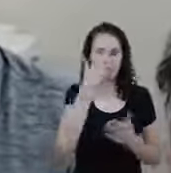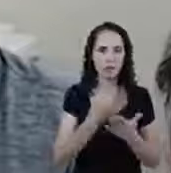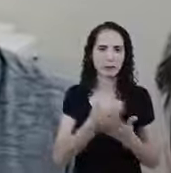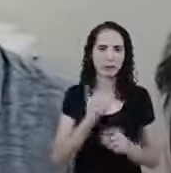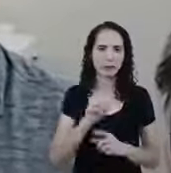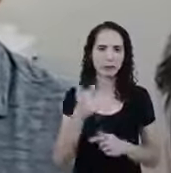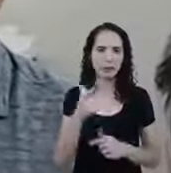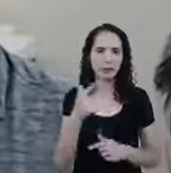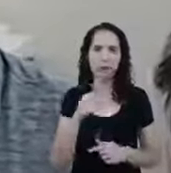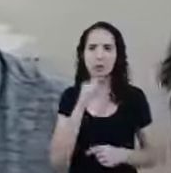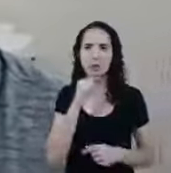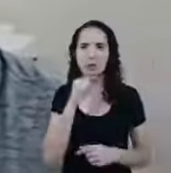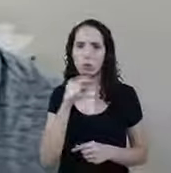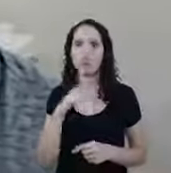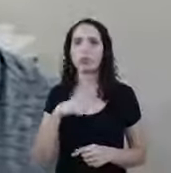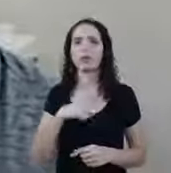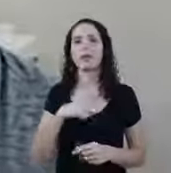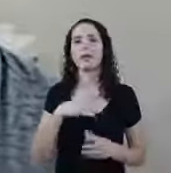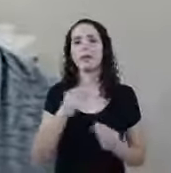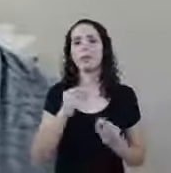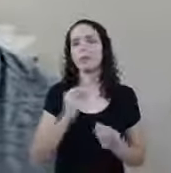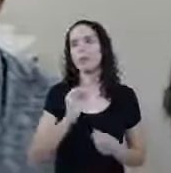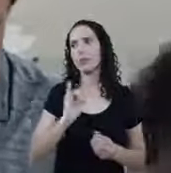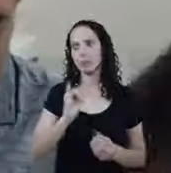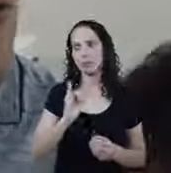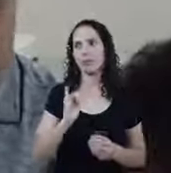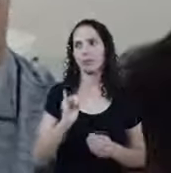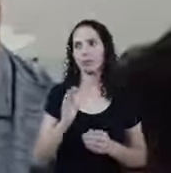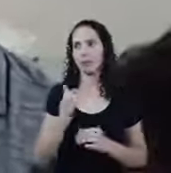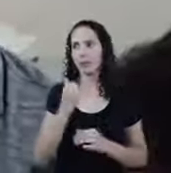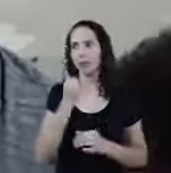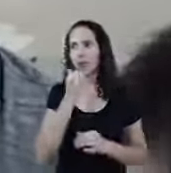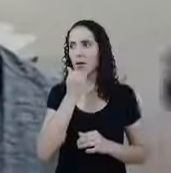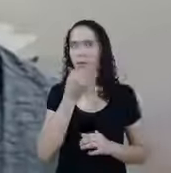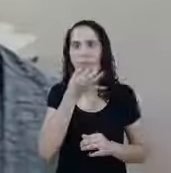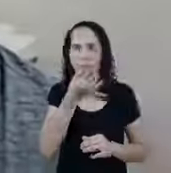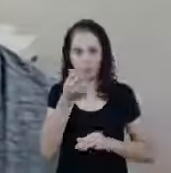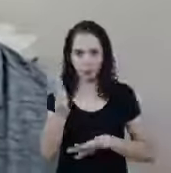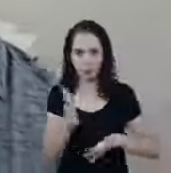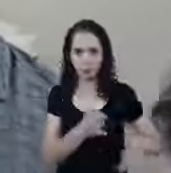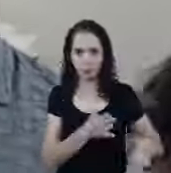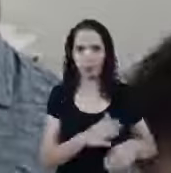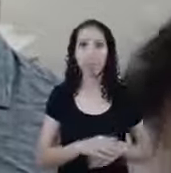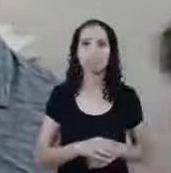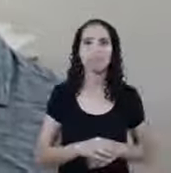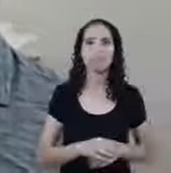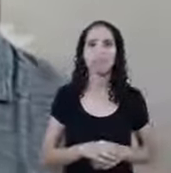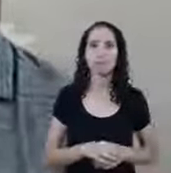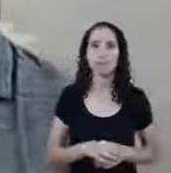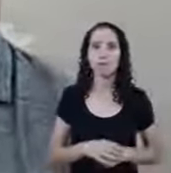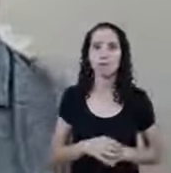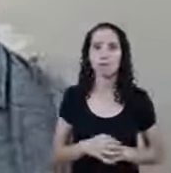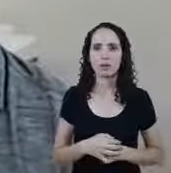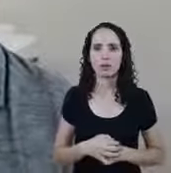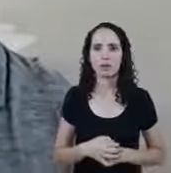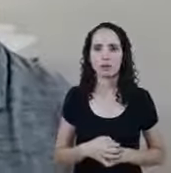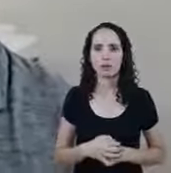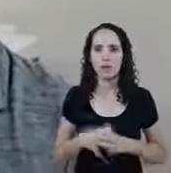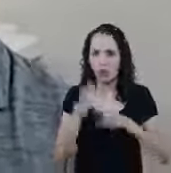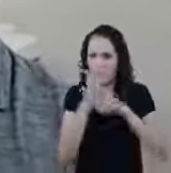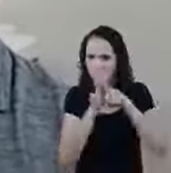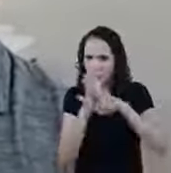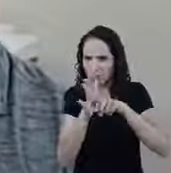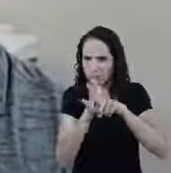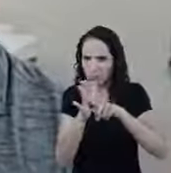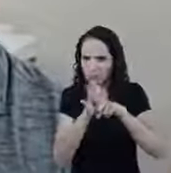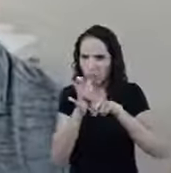uma Porque tem muitos irmãos aqui agradecendo Posso fazer só um breve comentário? Porque assim Até Fui pesquisar a respeito